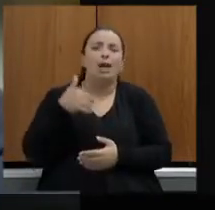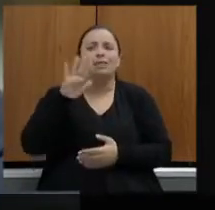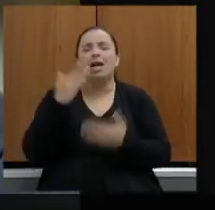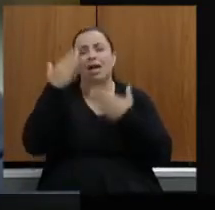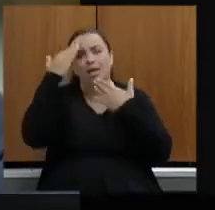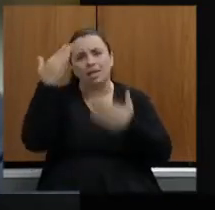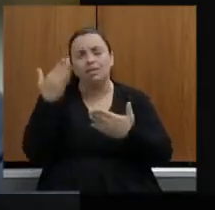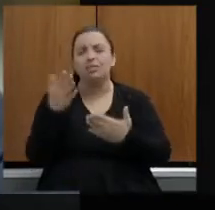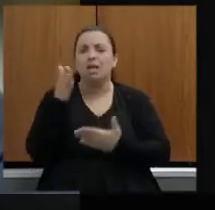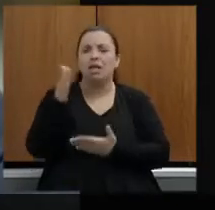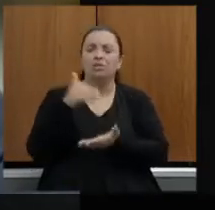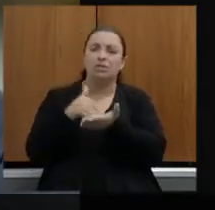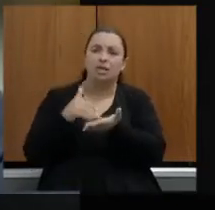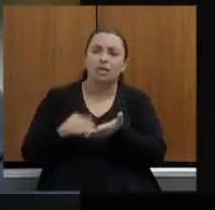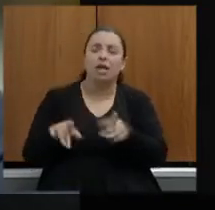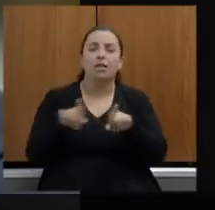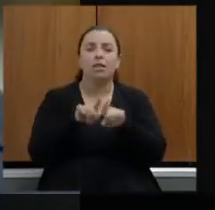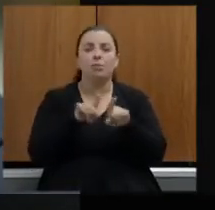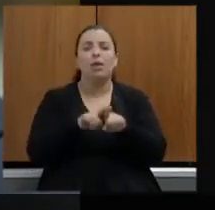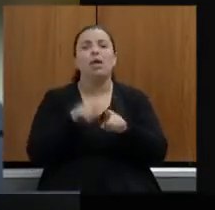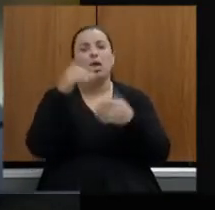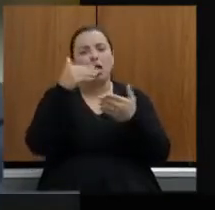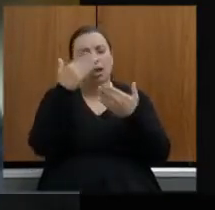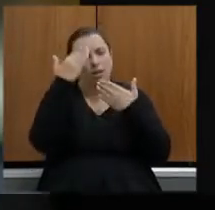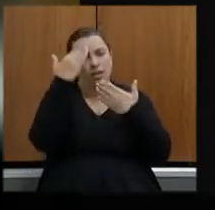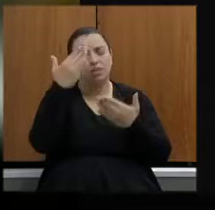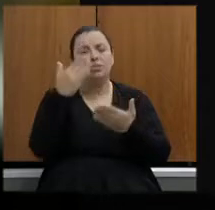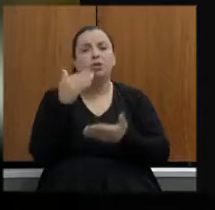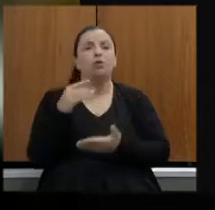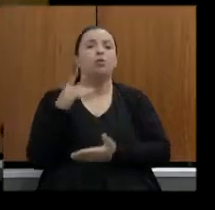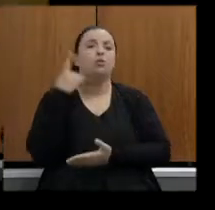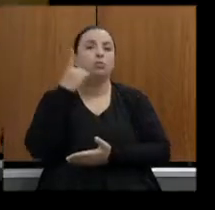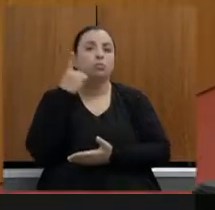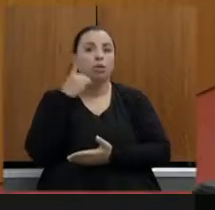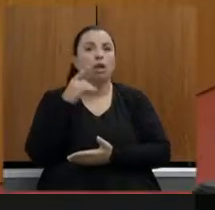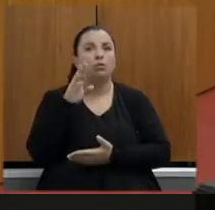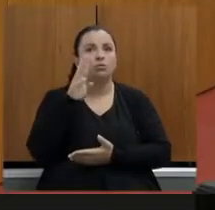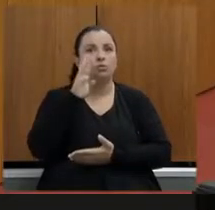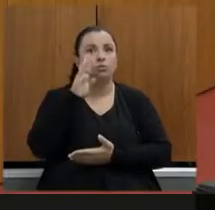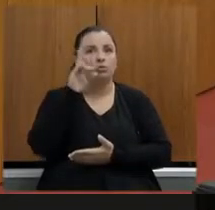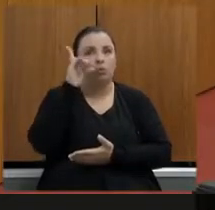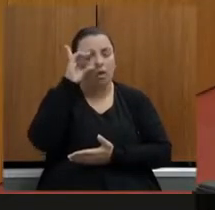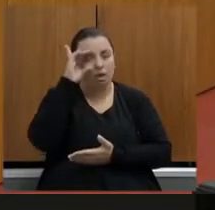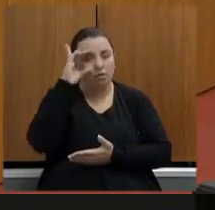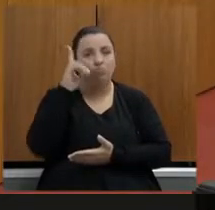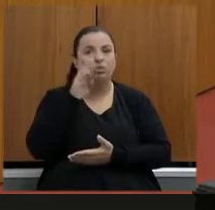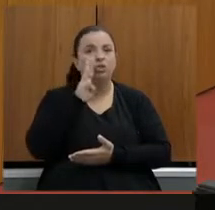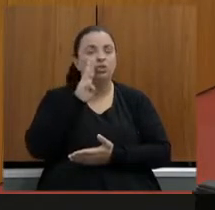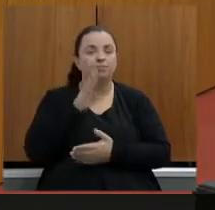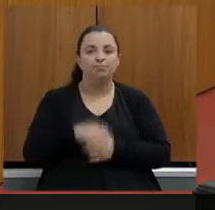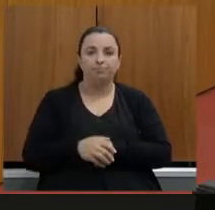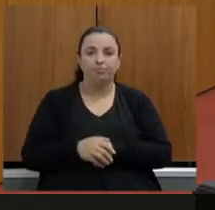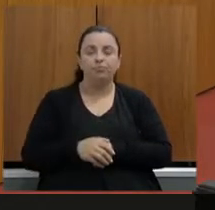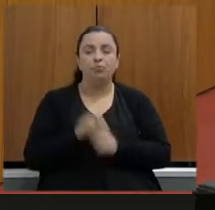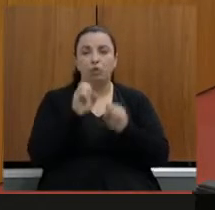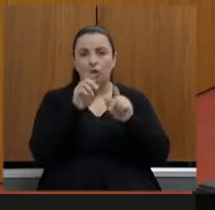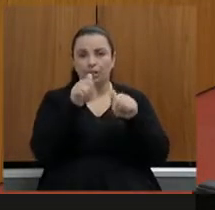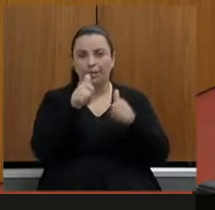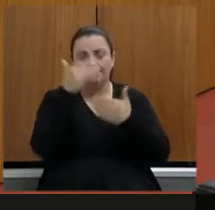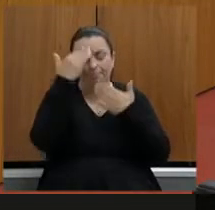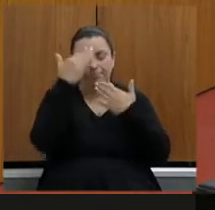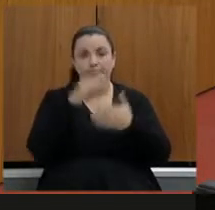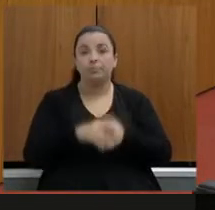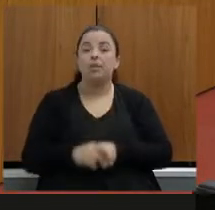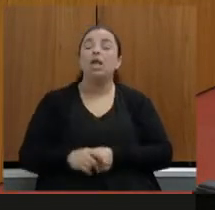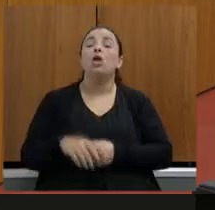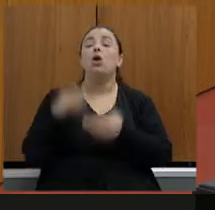Bechir estamos aqui acompanhando um grande abraço ok deputado secretário bom primeiro agradecer ao deputado